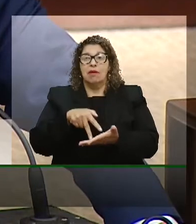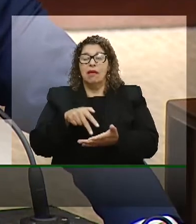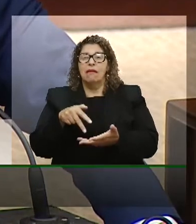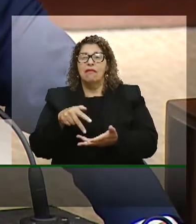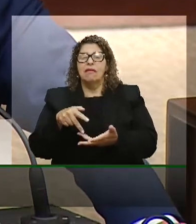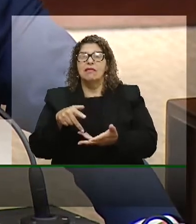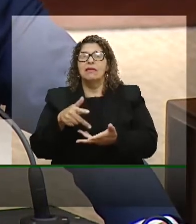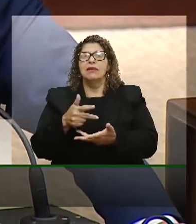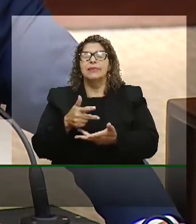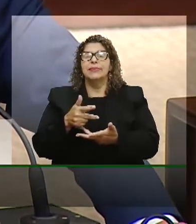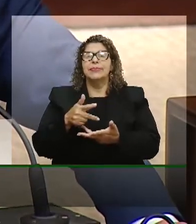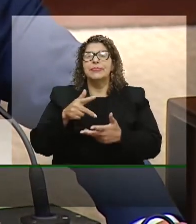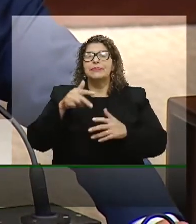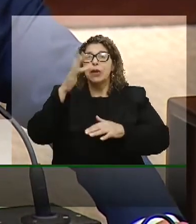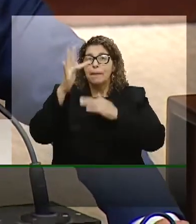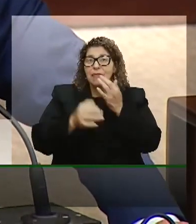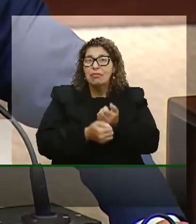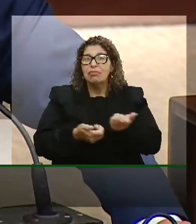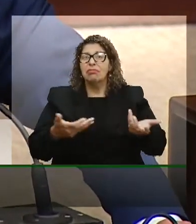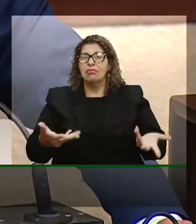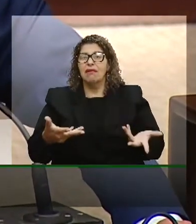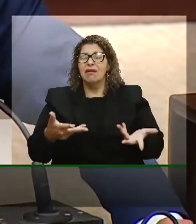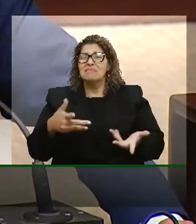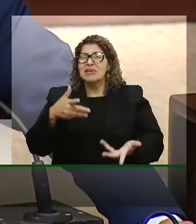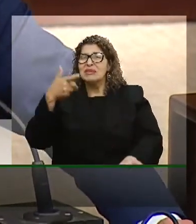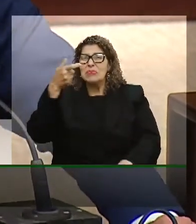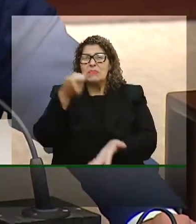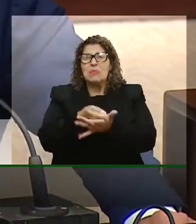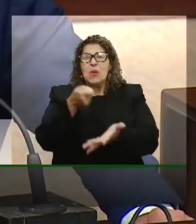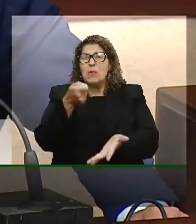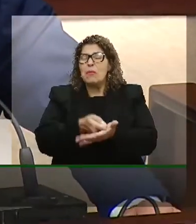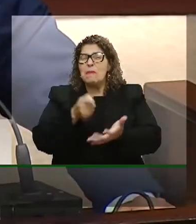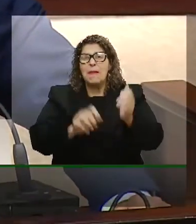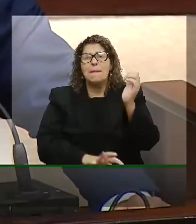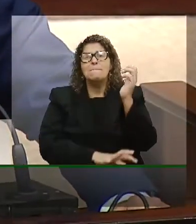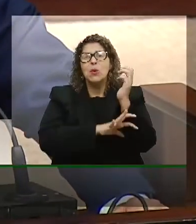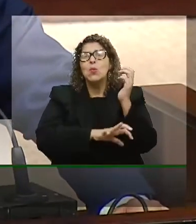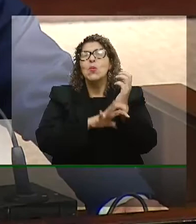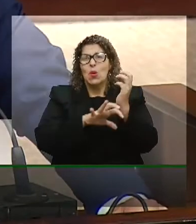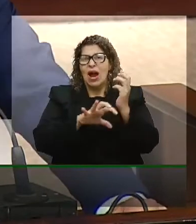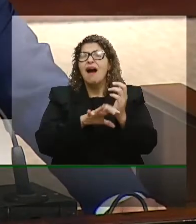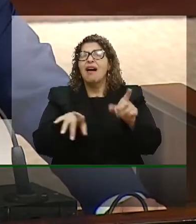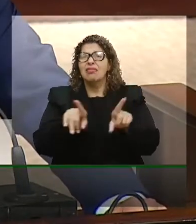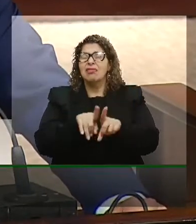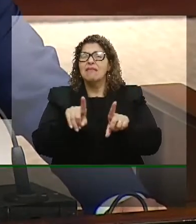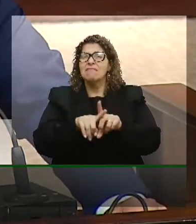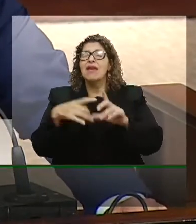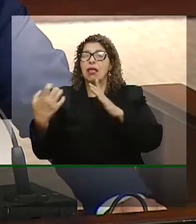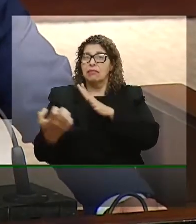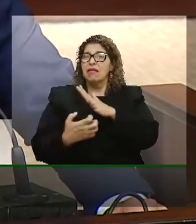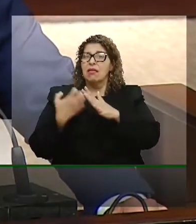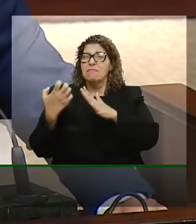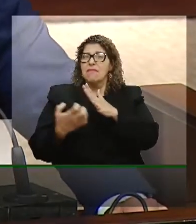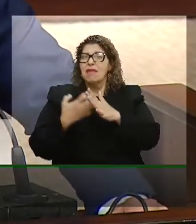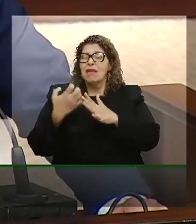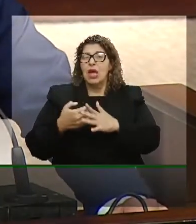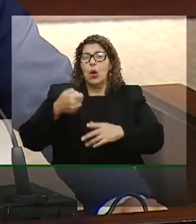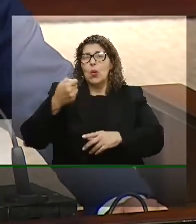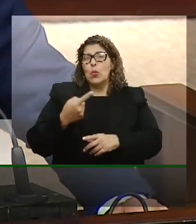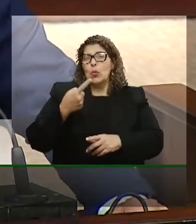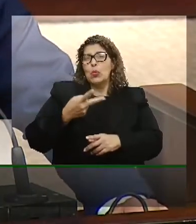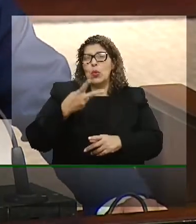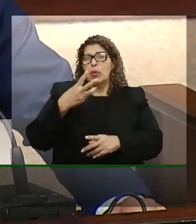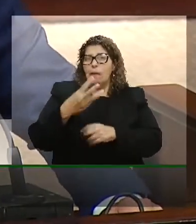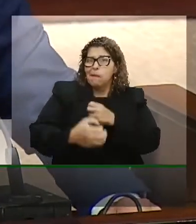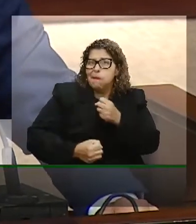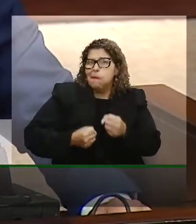mas com menos rigorismo burocrático de modo que as nossas empresas não fiquem dois, três, quatro